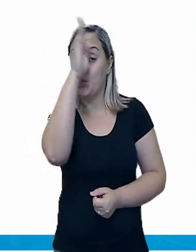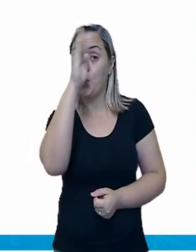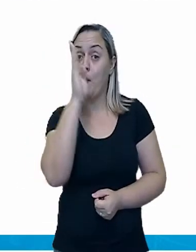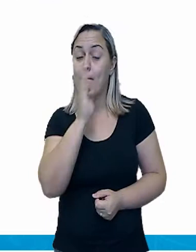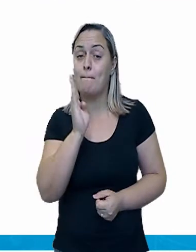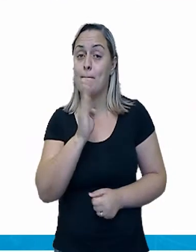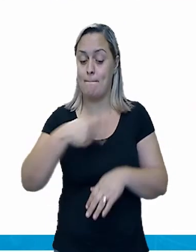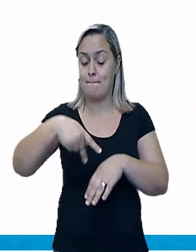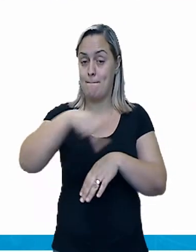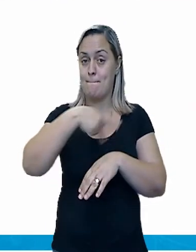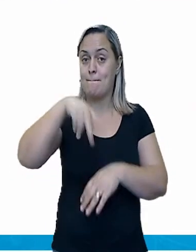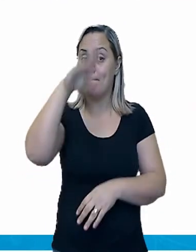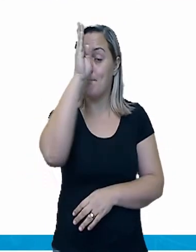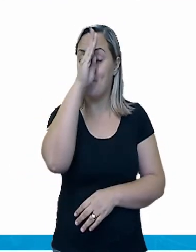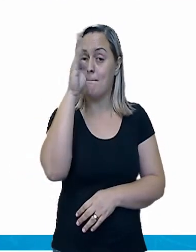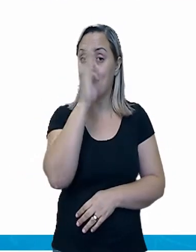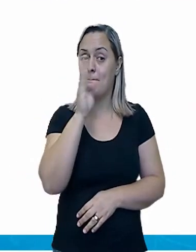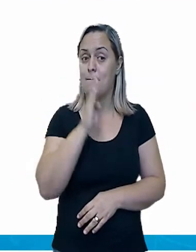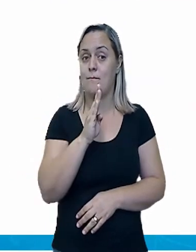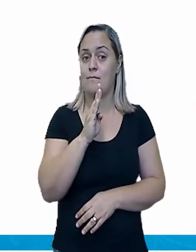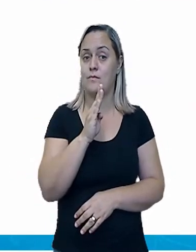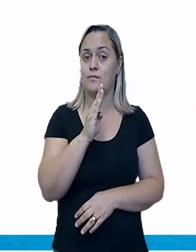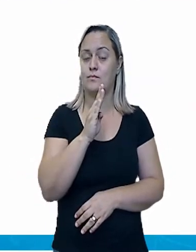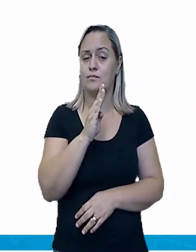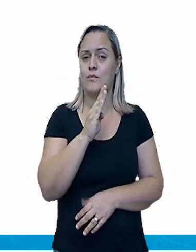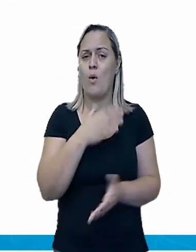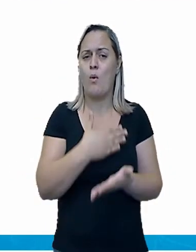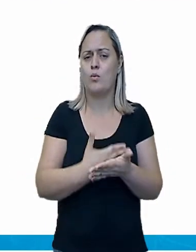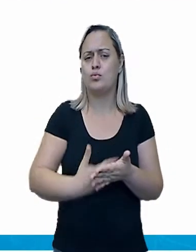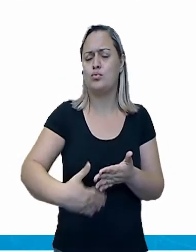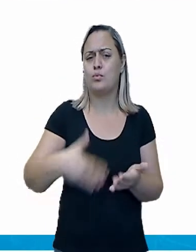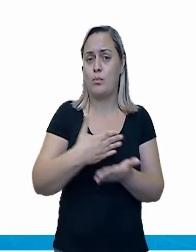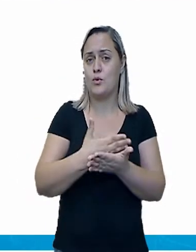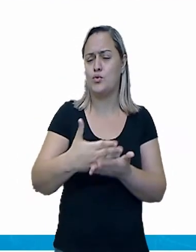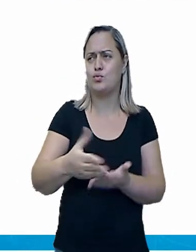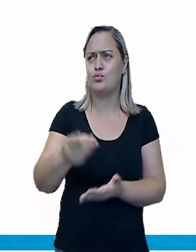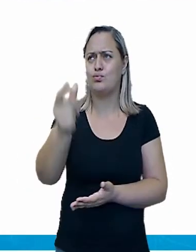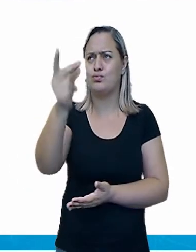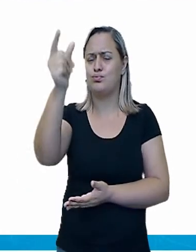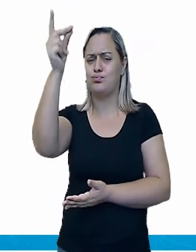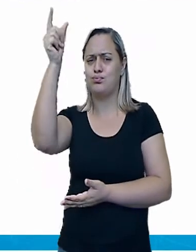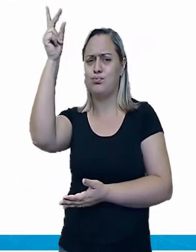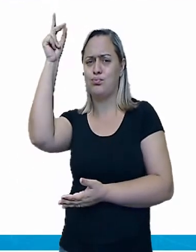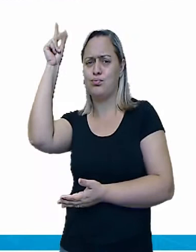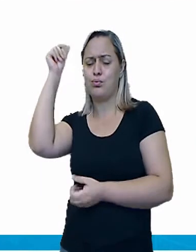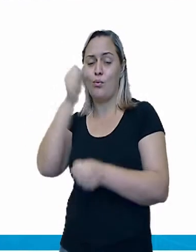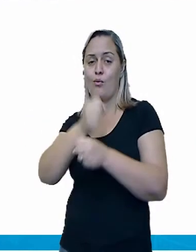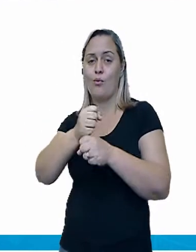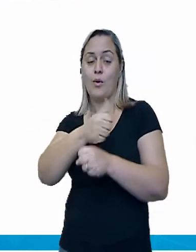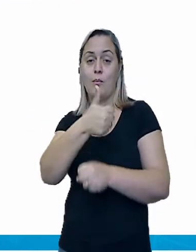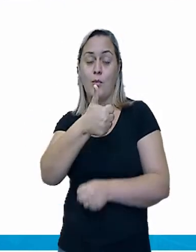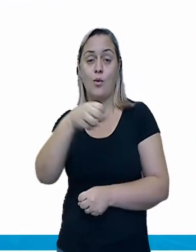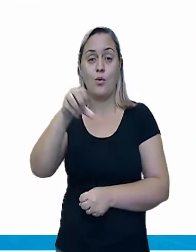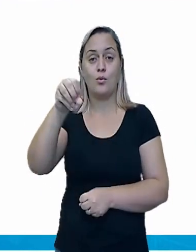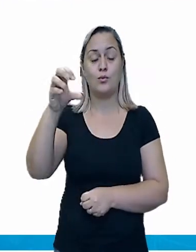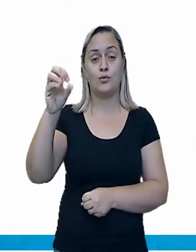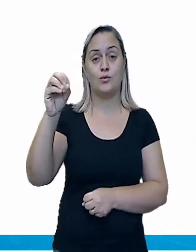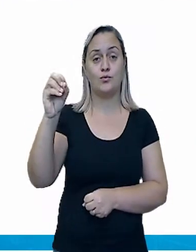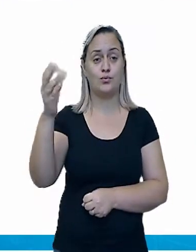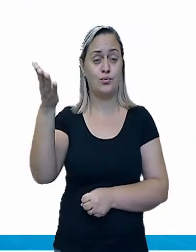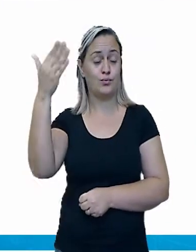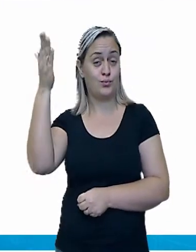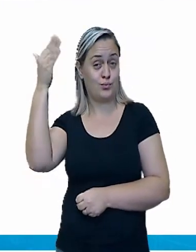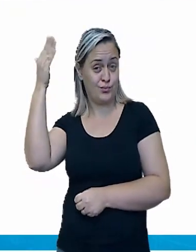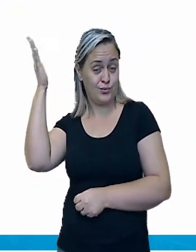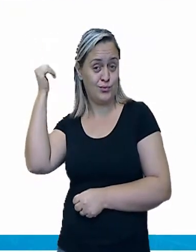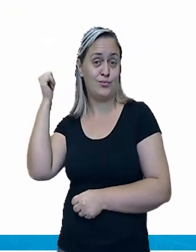lá no século XIX e conquistou espaço cotidiano. E até hoje, né, gente? Nós vivemos aí registrando. Seu filho